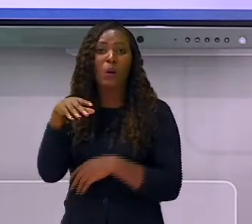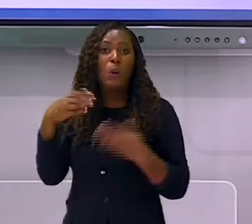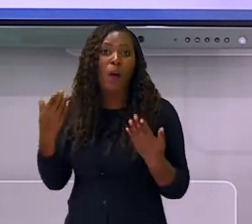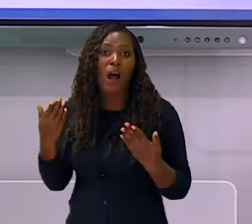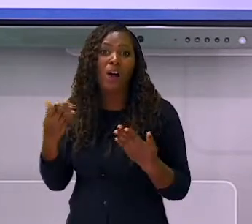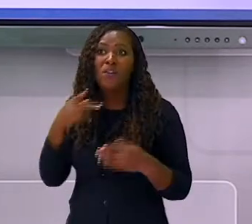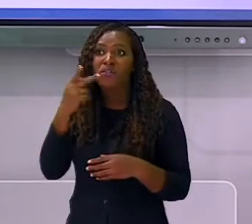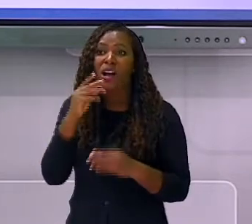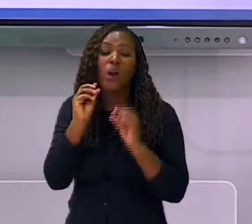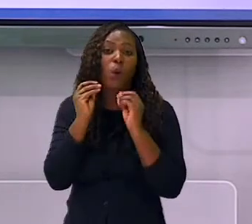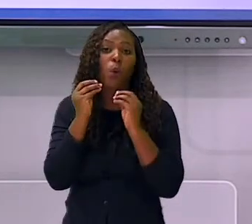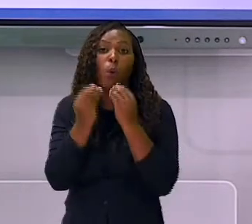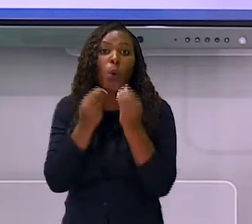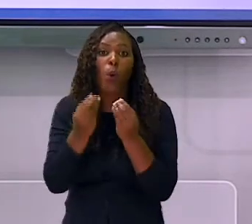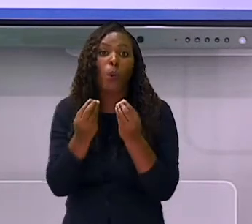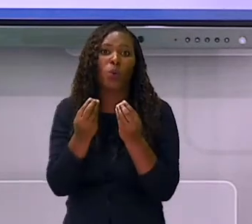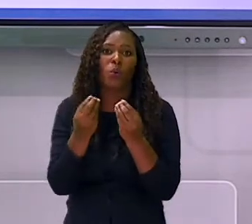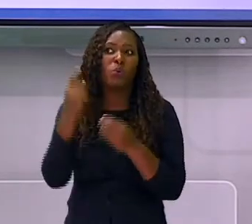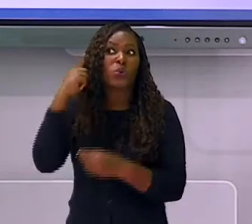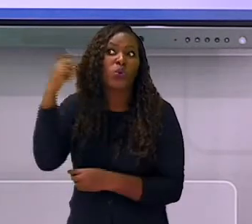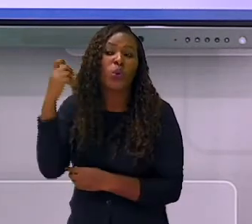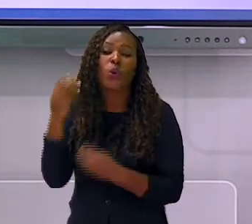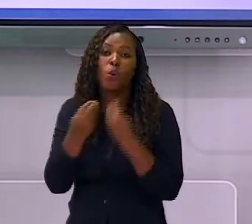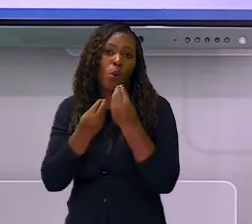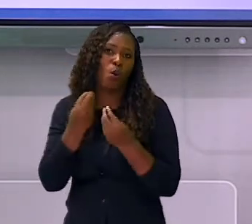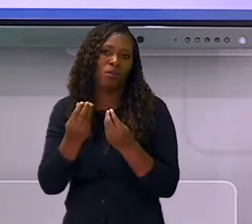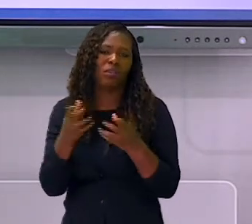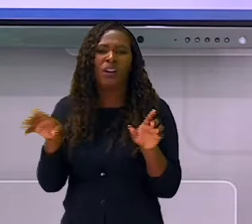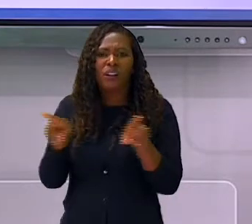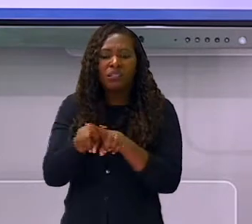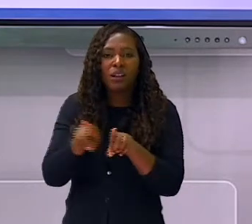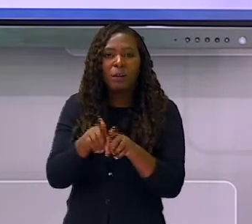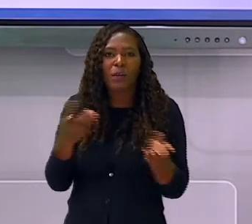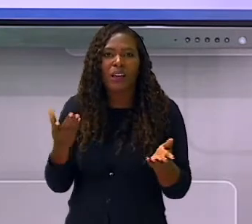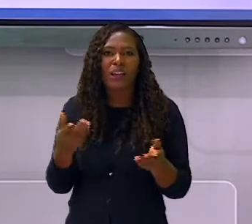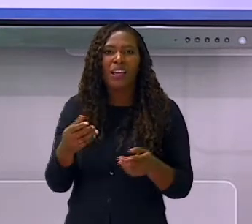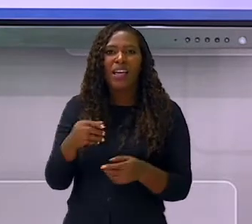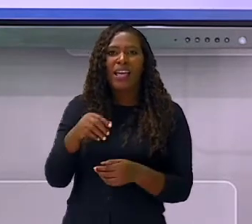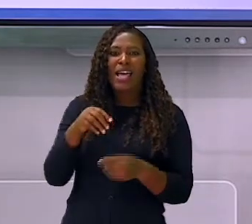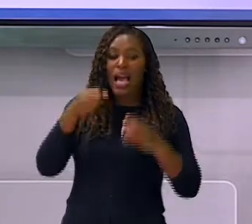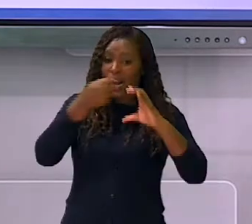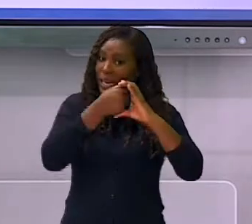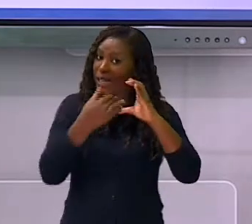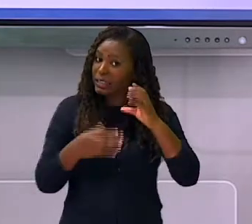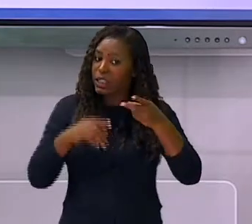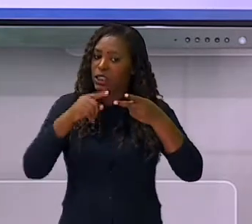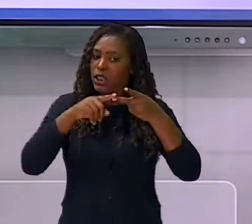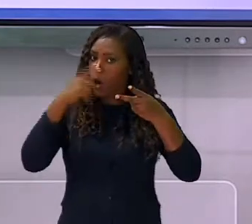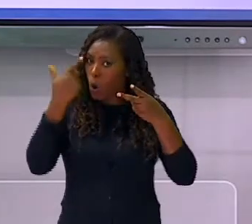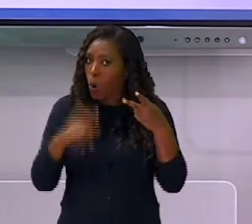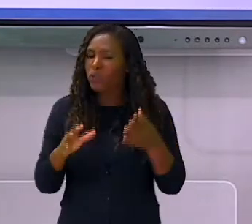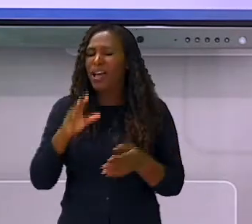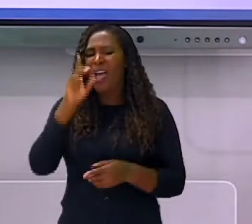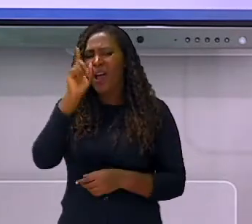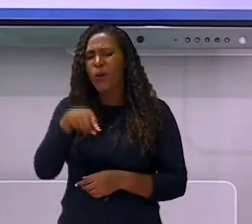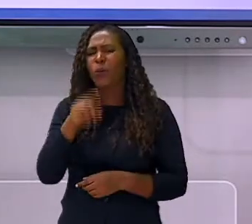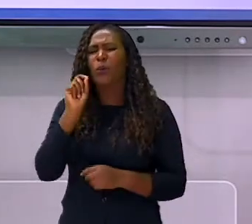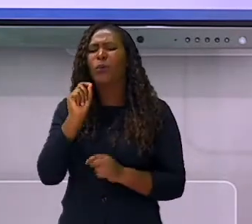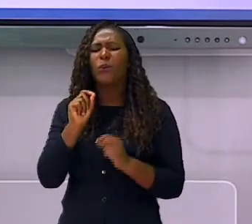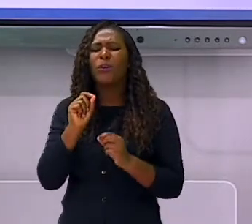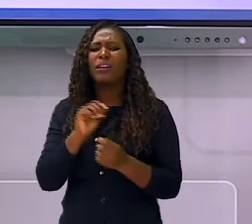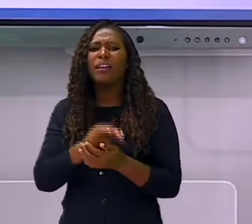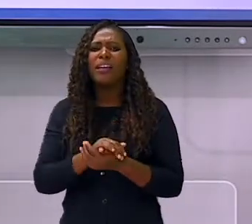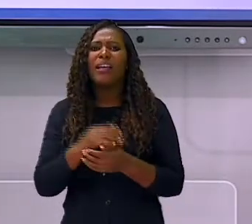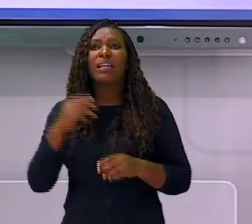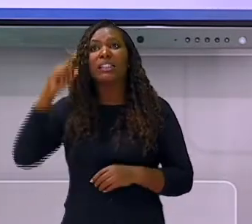característica é a falta de interesse por livros impressos, porque essas crianças não têm facilidade na leitura,